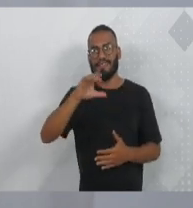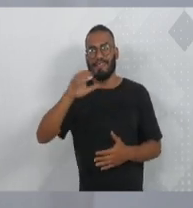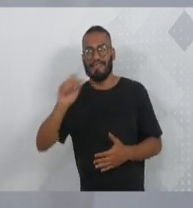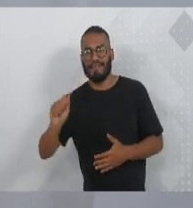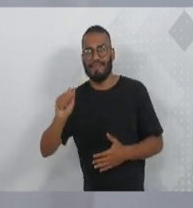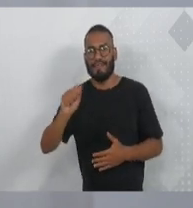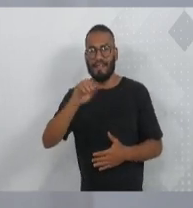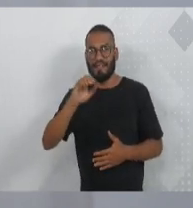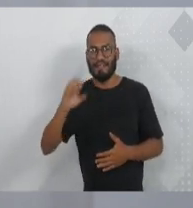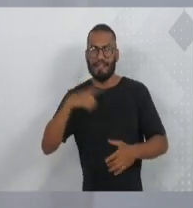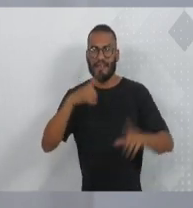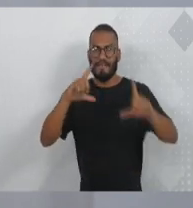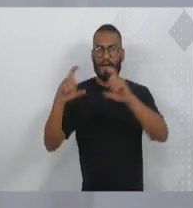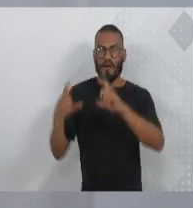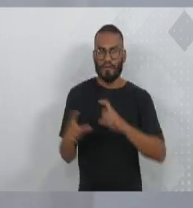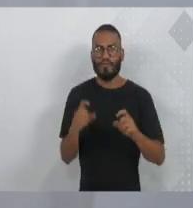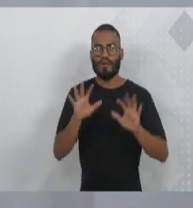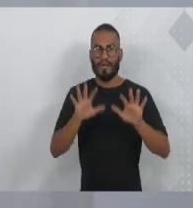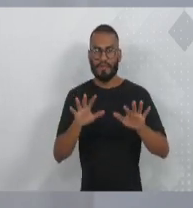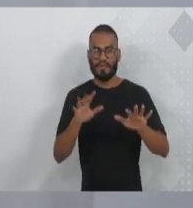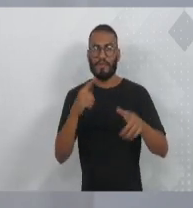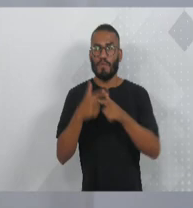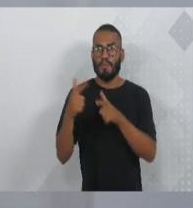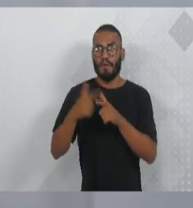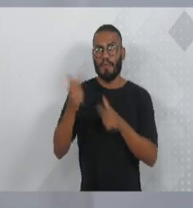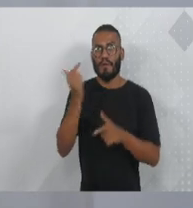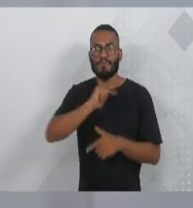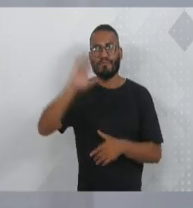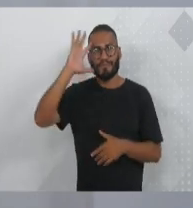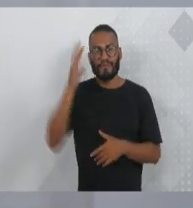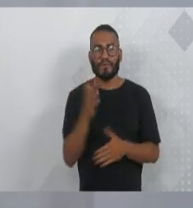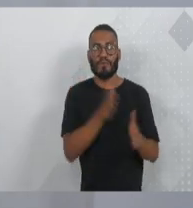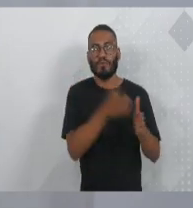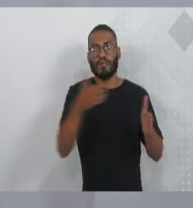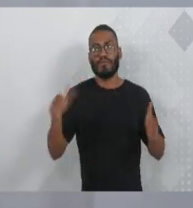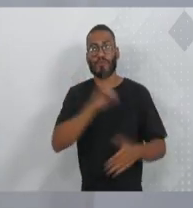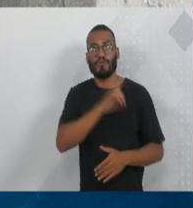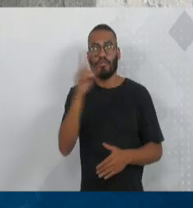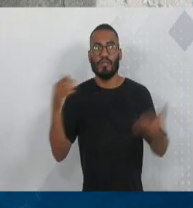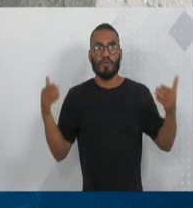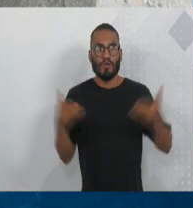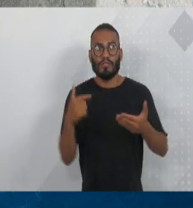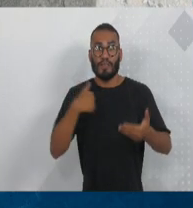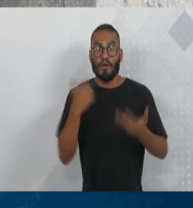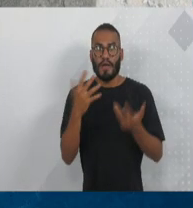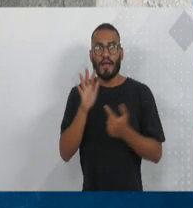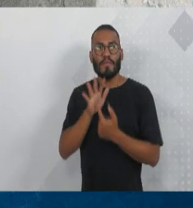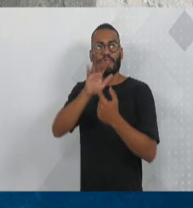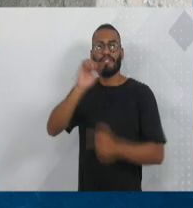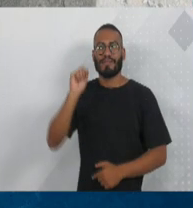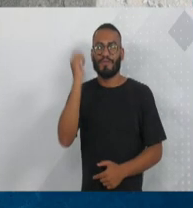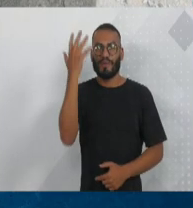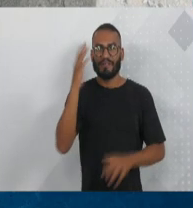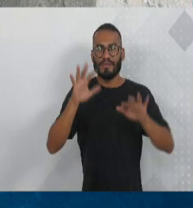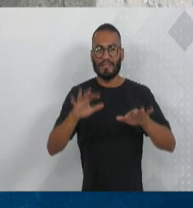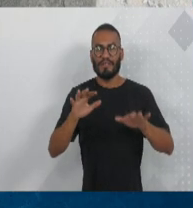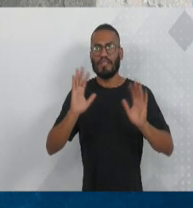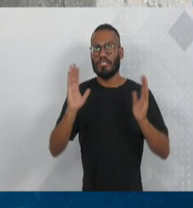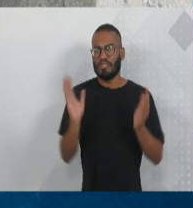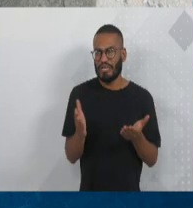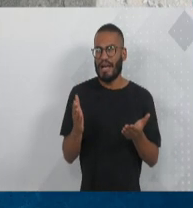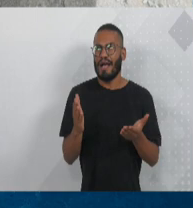e tem as fotos ali, o problema sendo resolvido durante o dia de hoje, que era aqui registrar também essa situação. Já estão lá